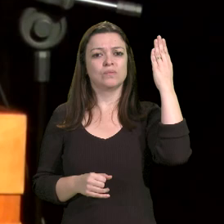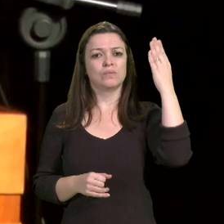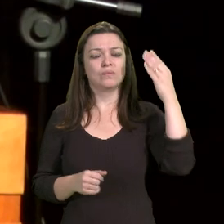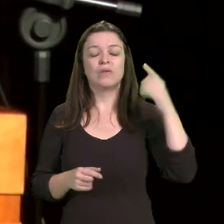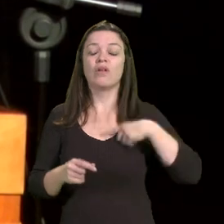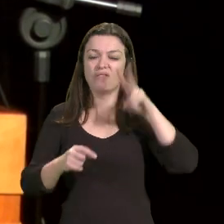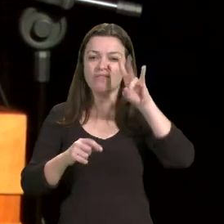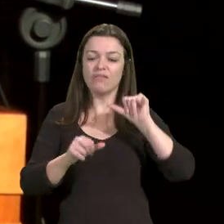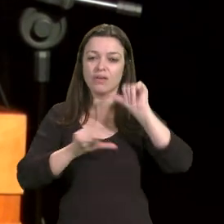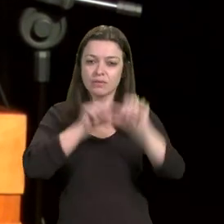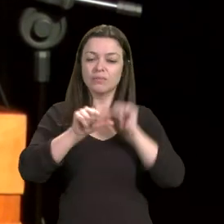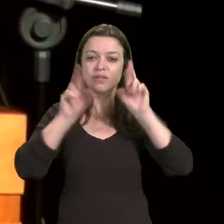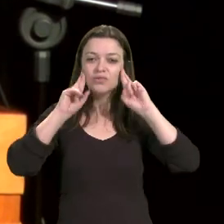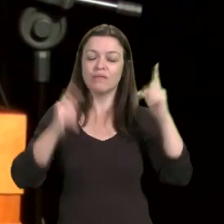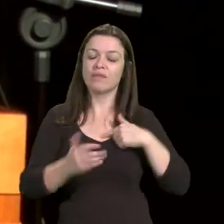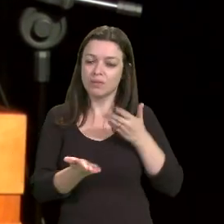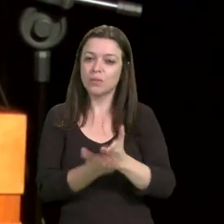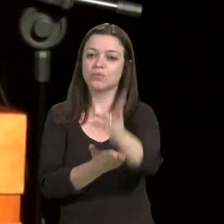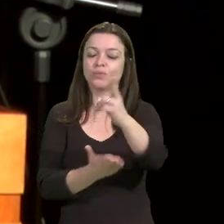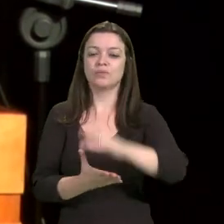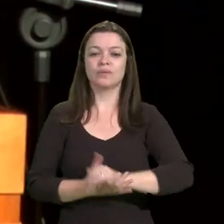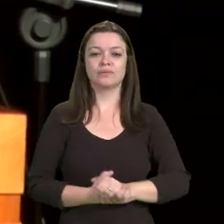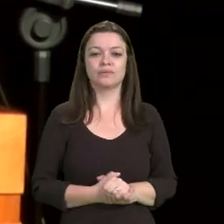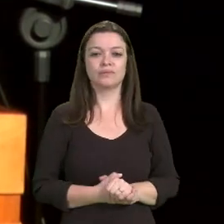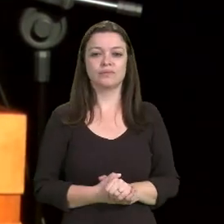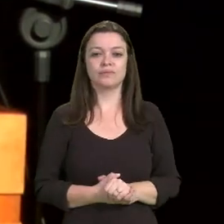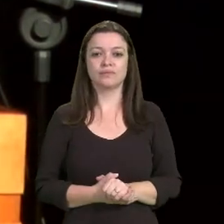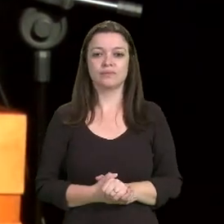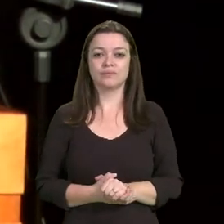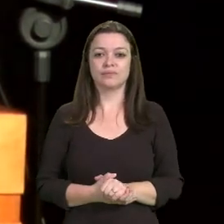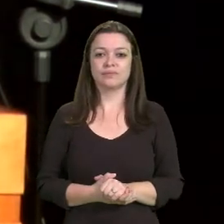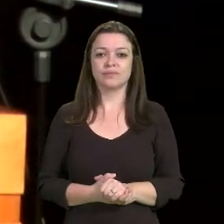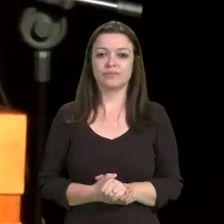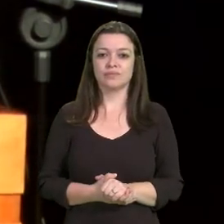revertê-la. Avante. Aplausos